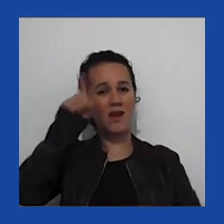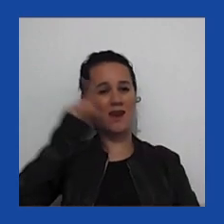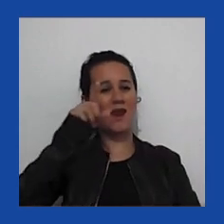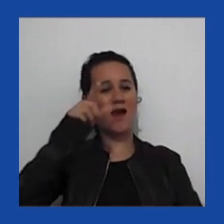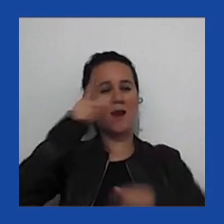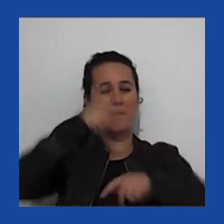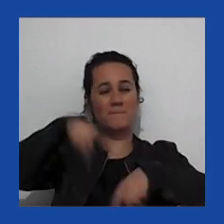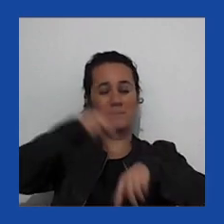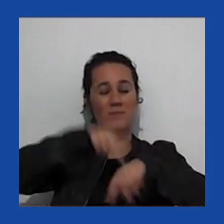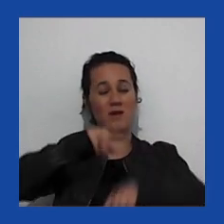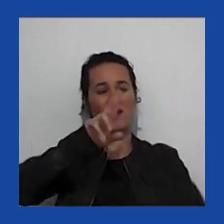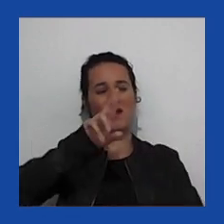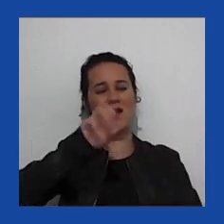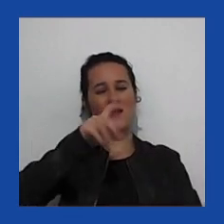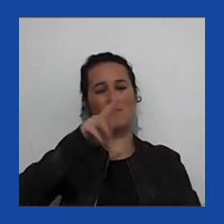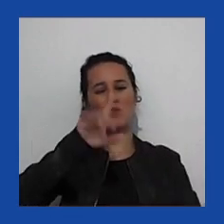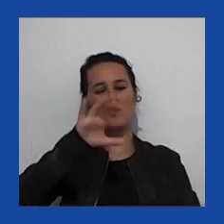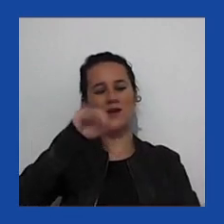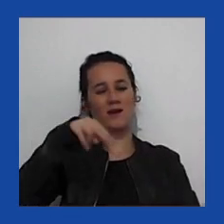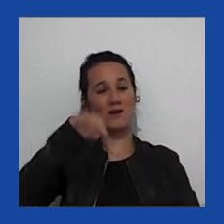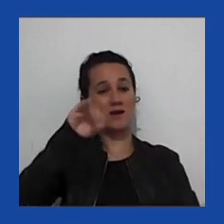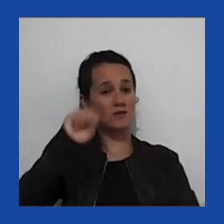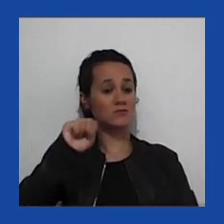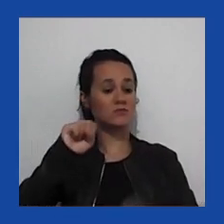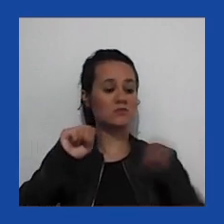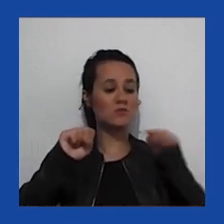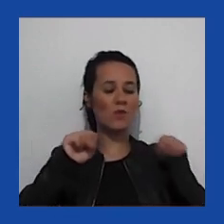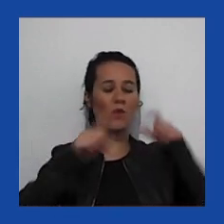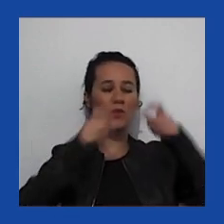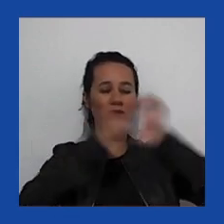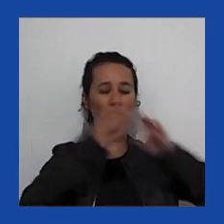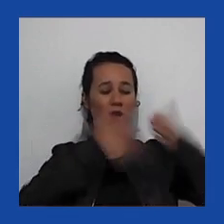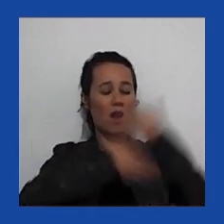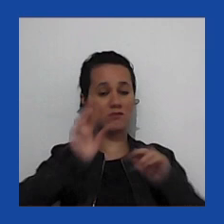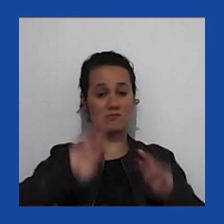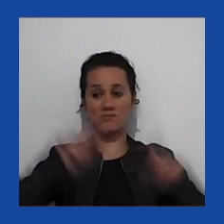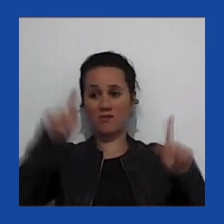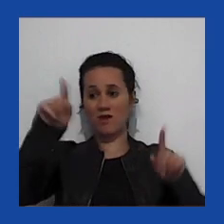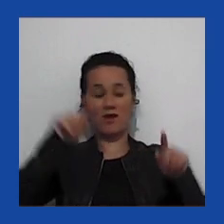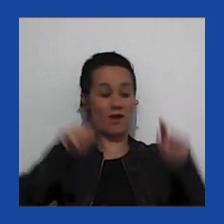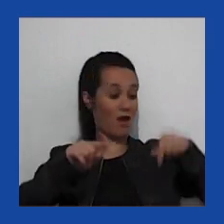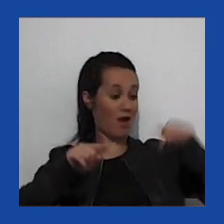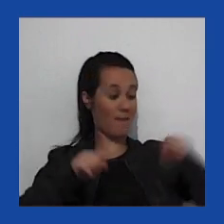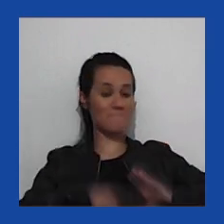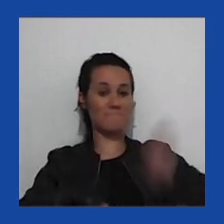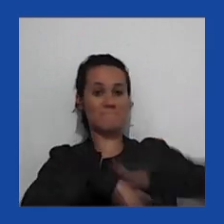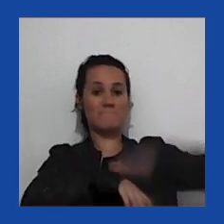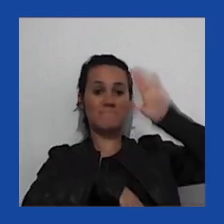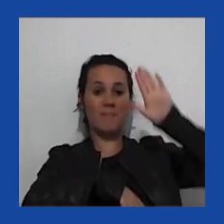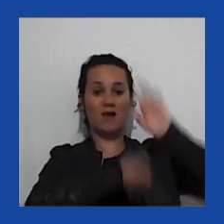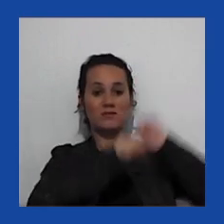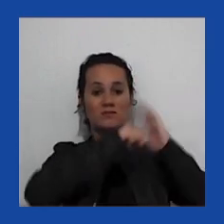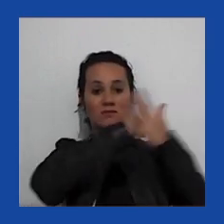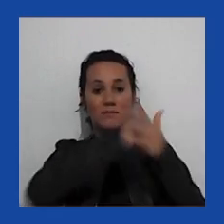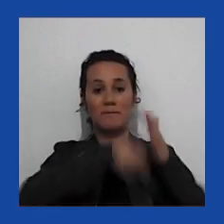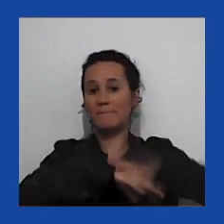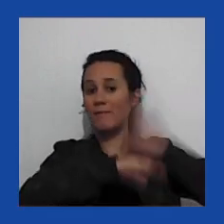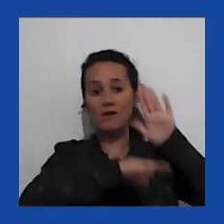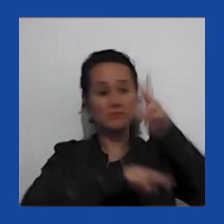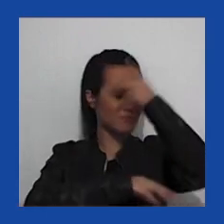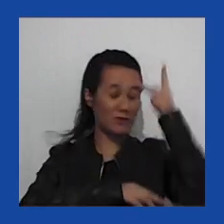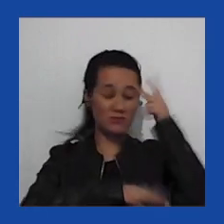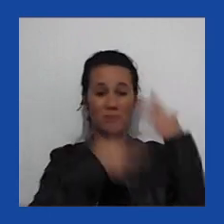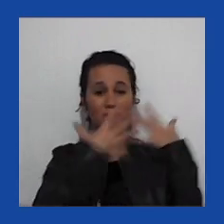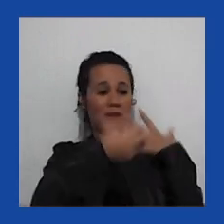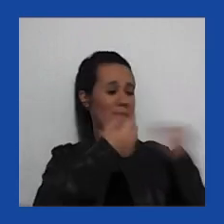Estados democratas, mas a narrativa é isso, a narrativa e nós contra eles, e para mim é